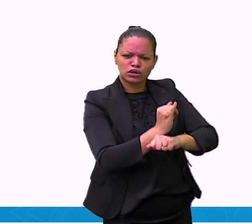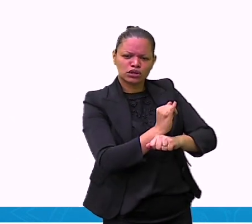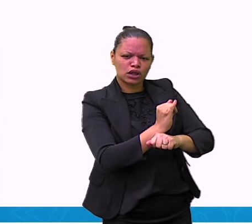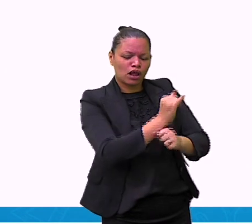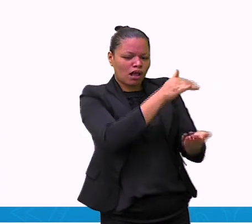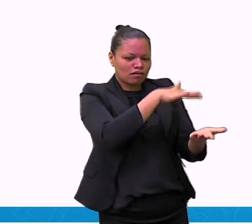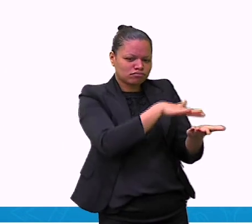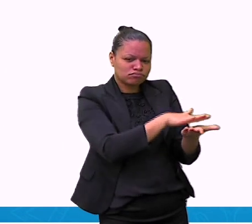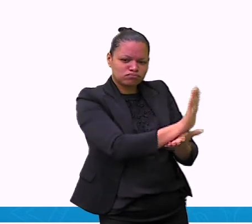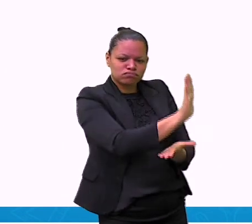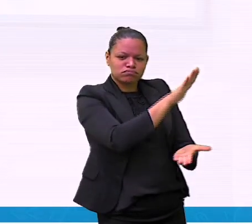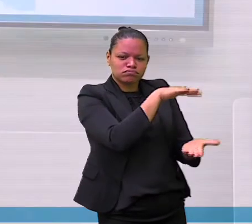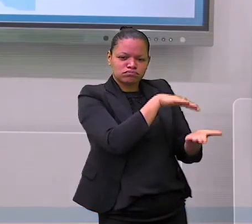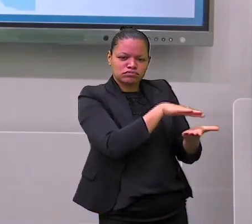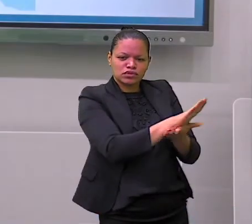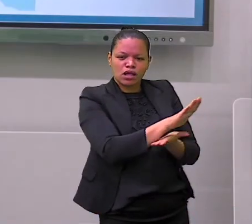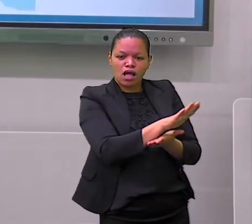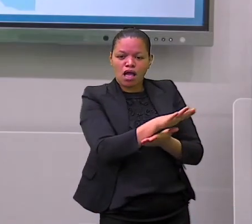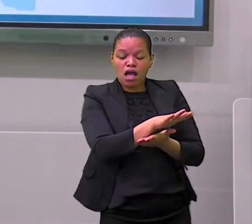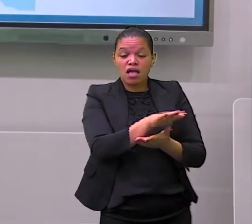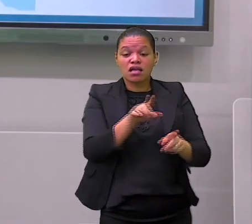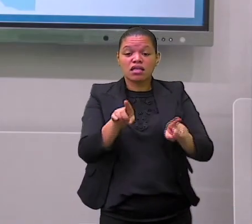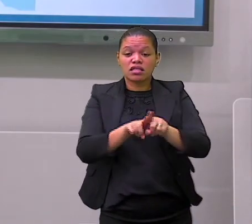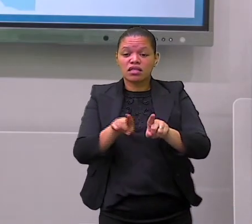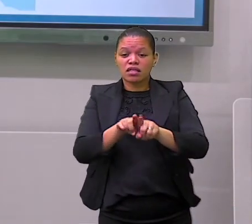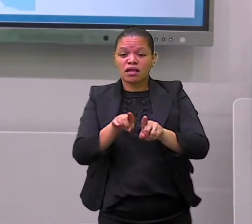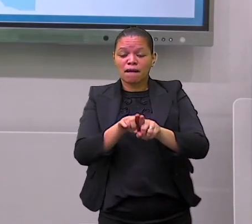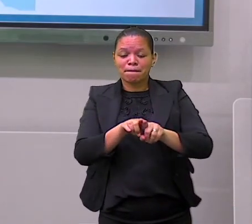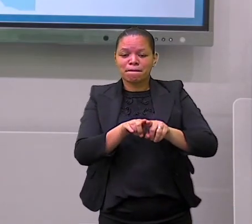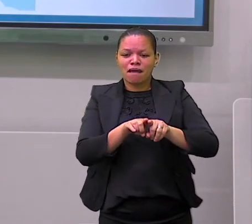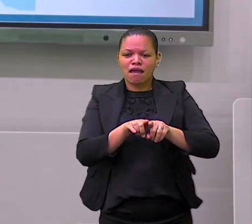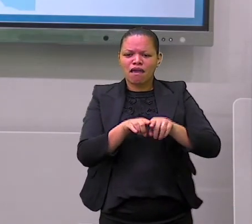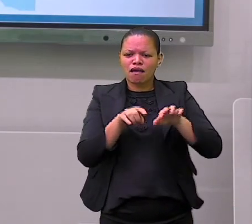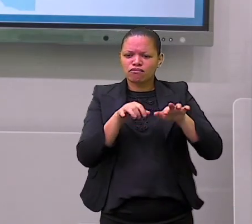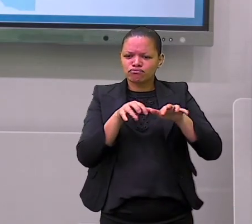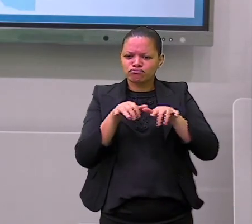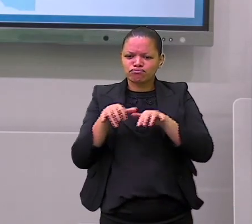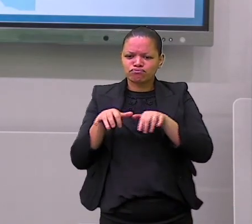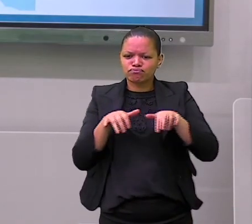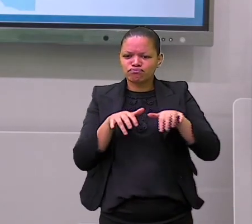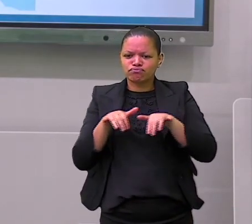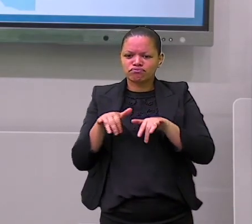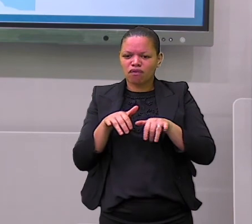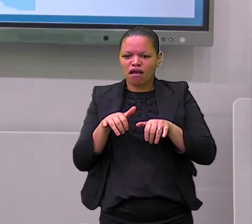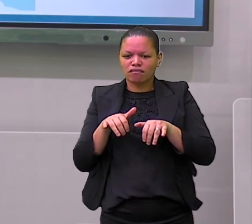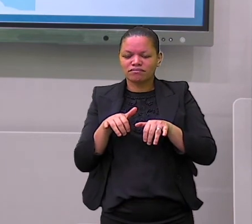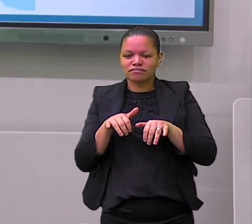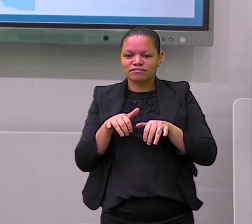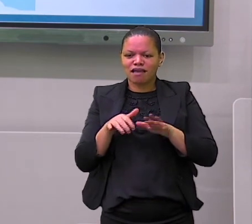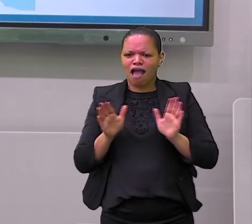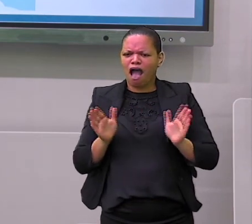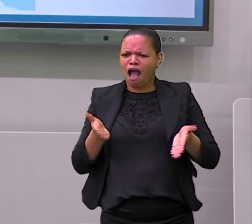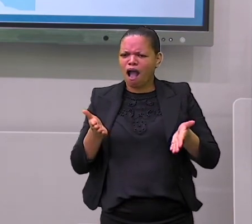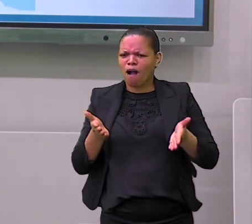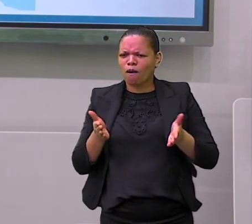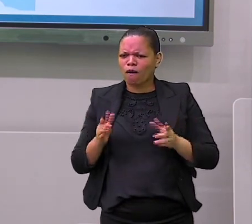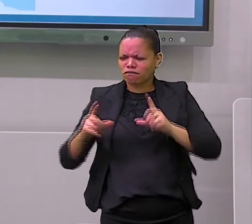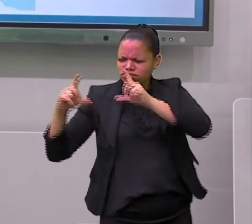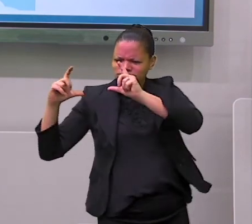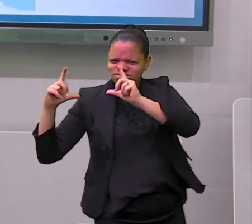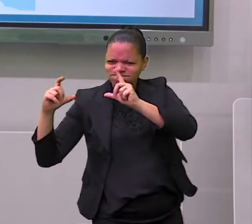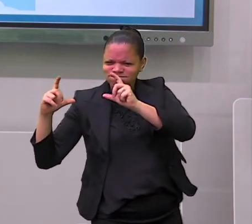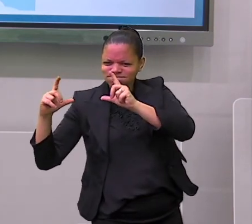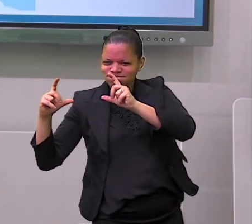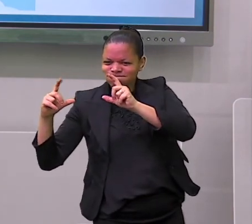Bacana, não é? E agora? Tire uma foto. Poste na rede social da mamãe, porque você ainda é